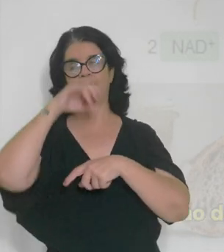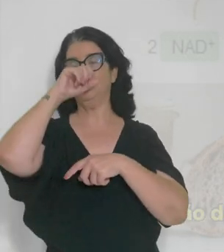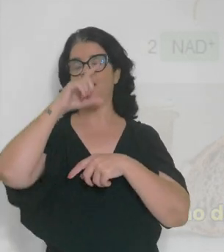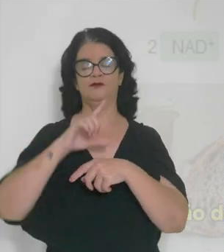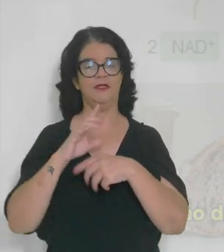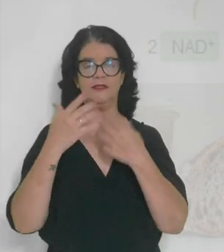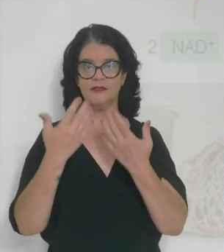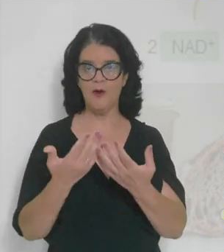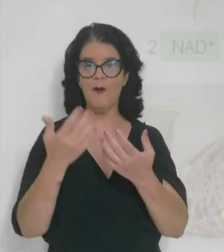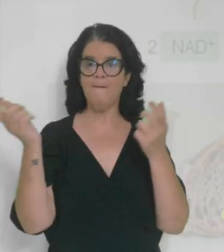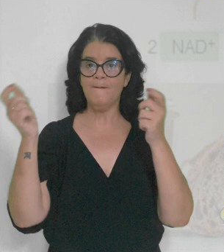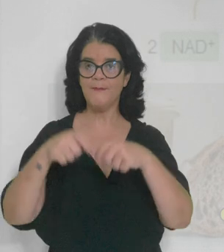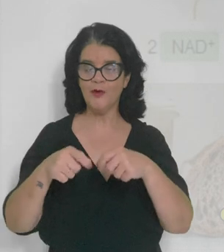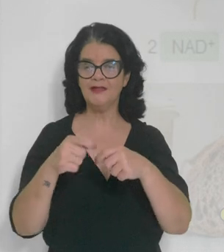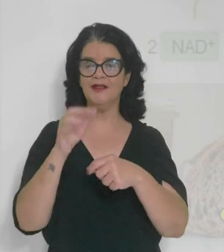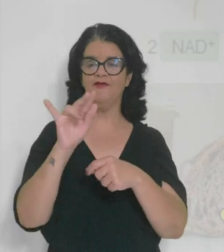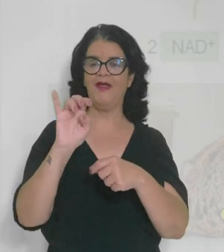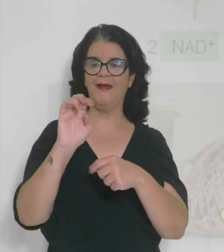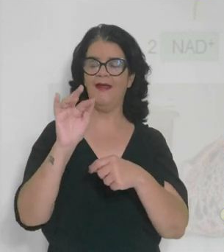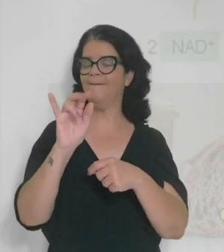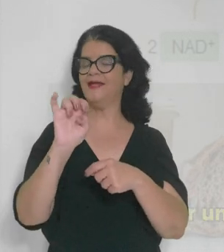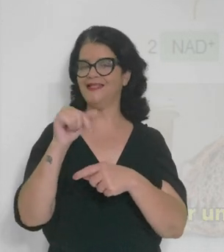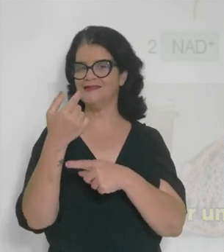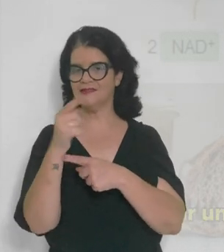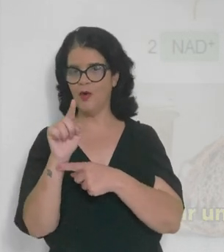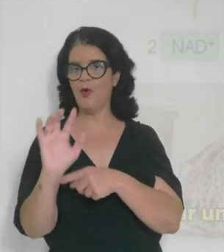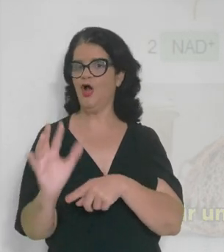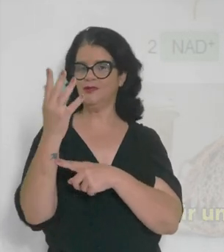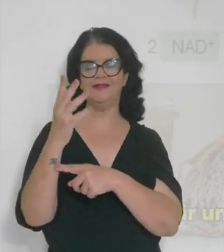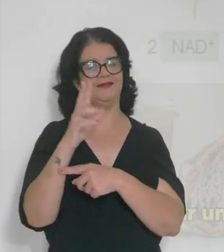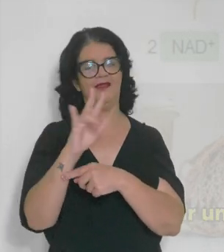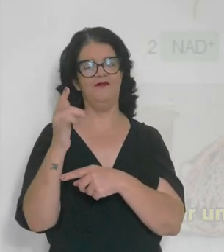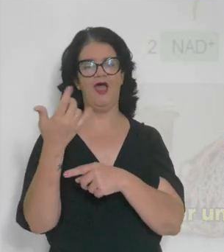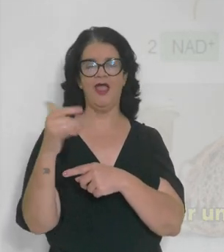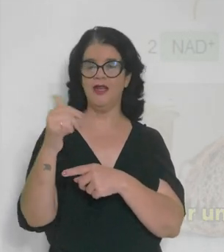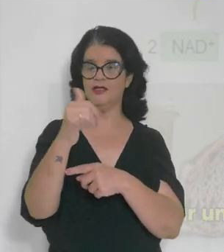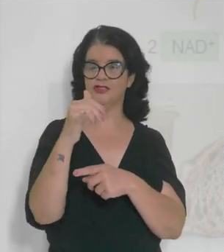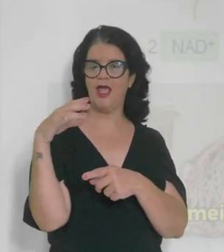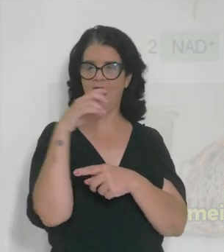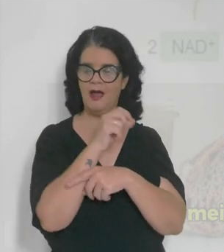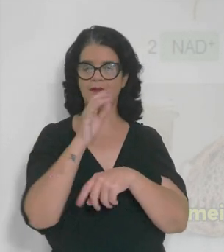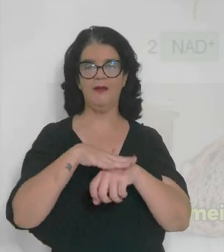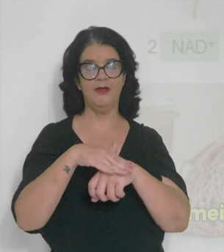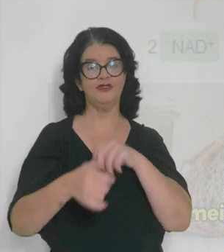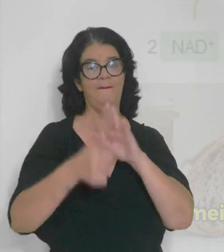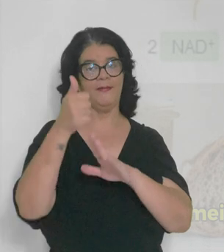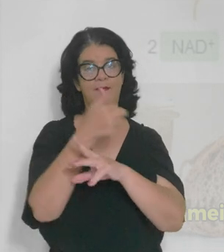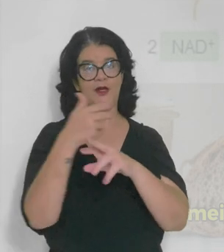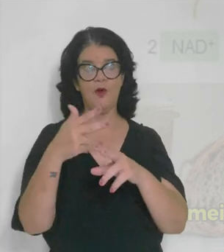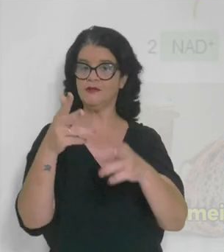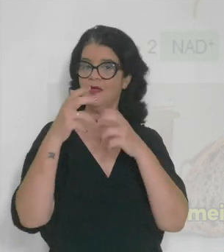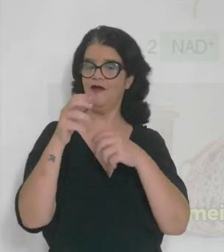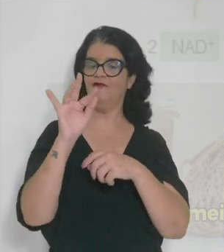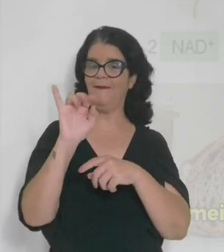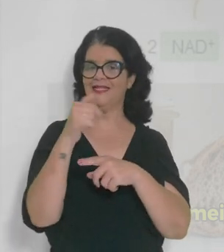respiração produzir, eles podem fermentar, né? Para conseguir uma energia um pouquinho mais rápida. Então, a primeira coisa, pessoal,